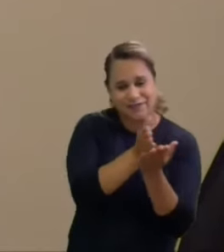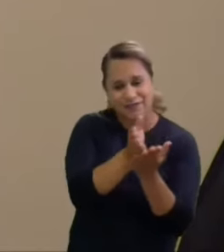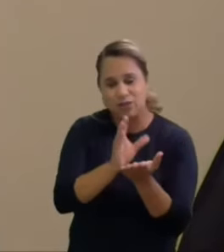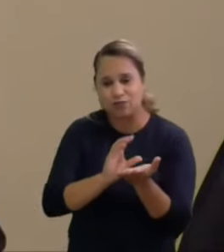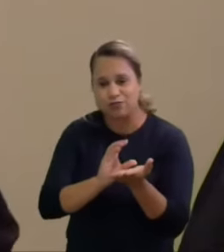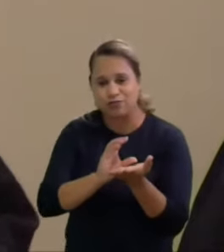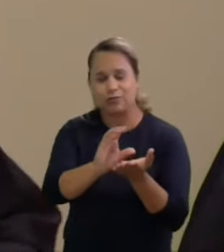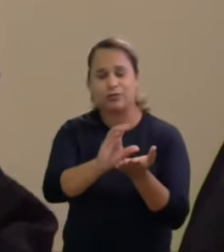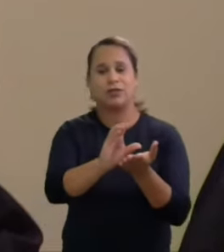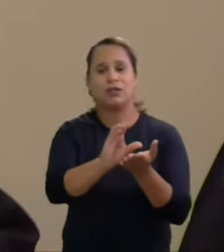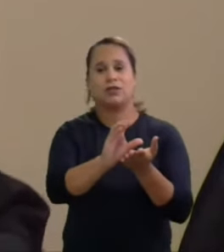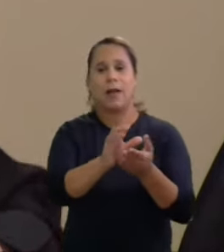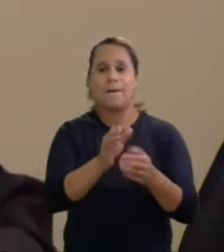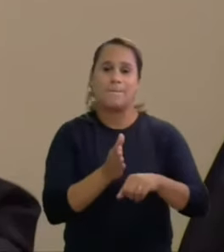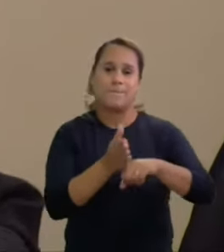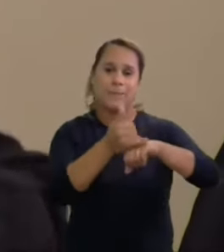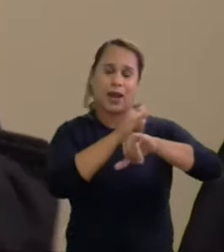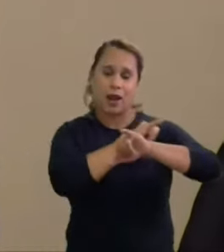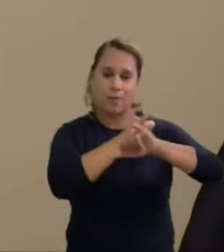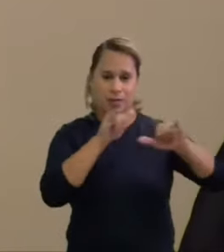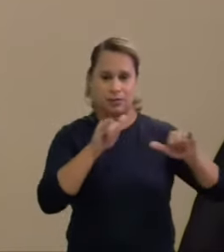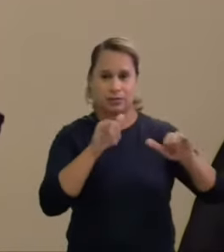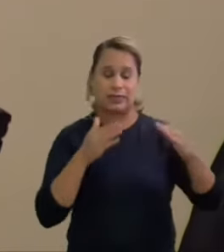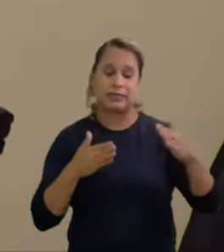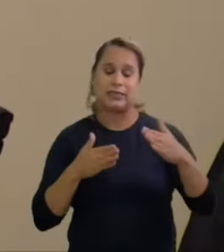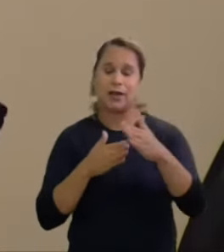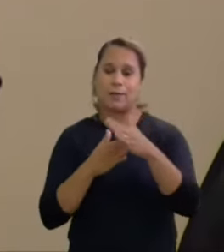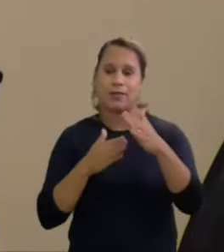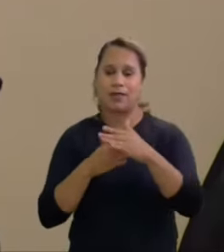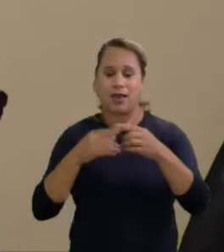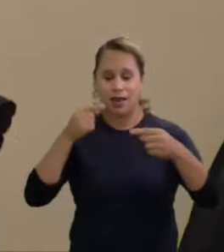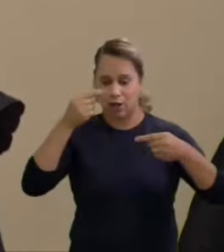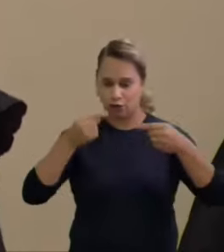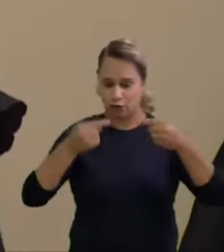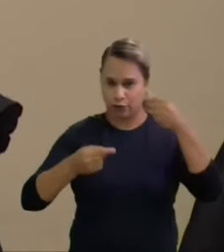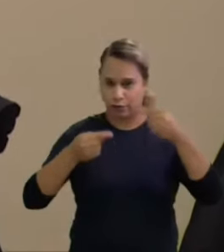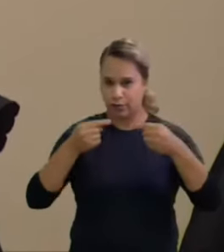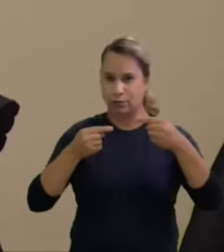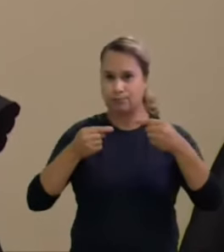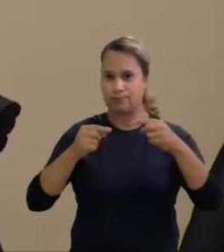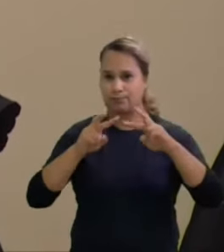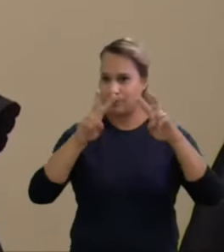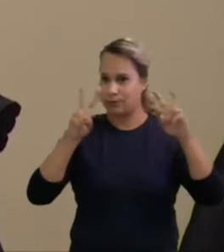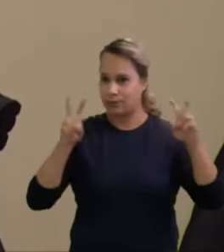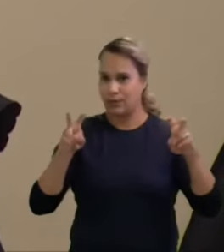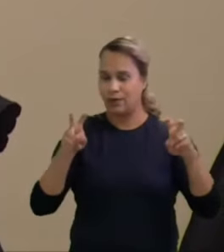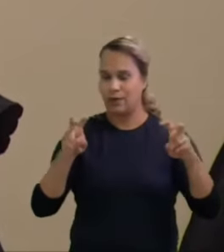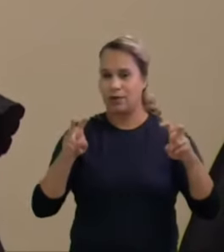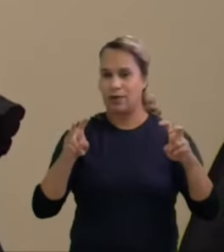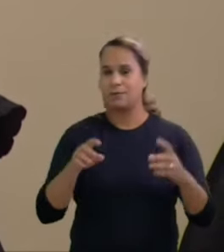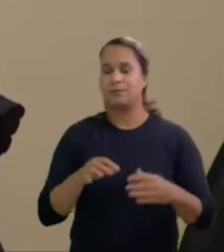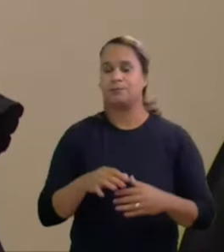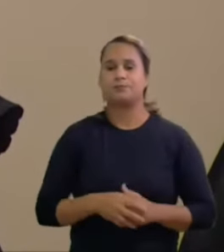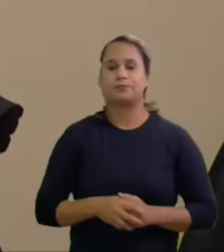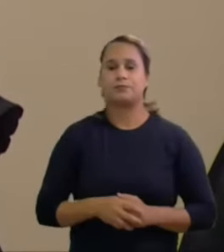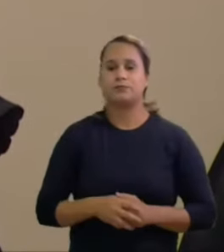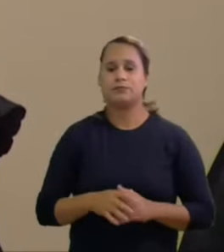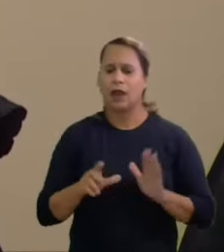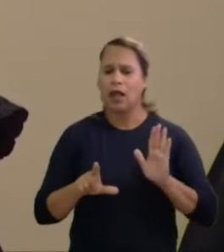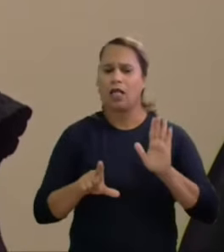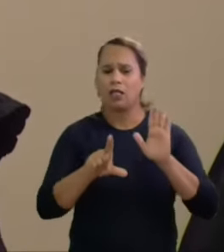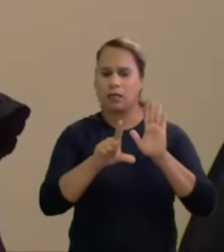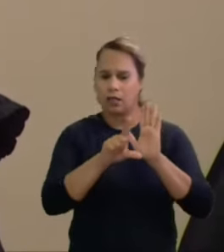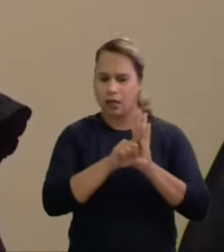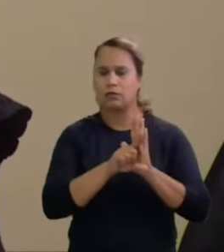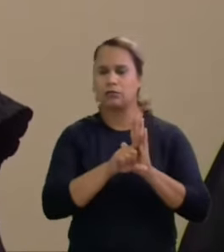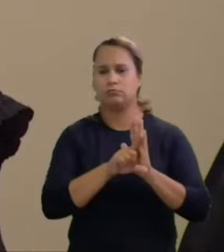vencedor limitada a esta discussão ao que as partes trouxerem ao processo a lei e suas consequências